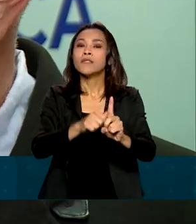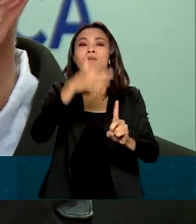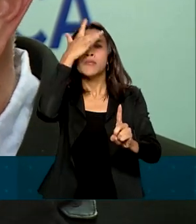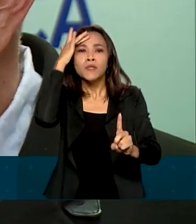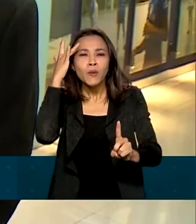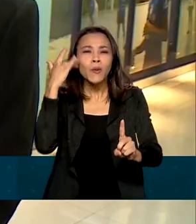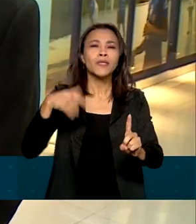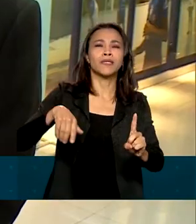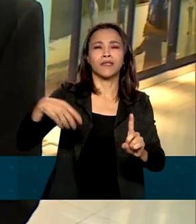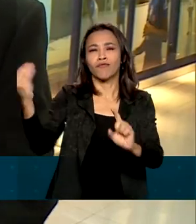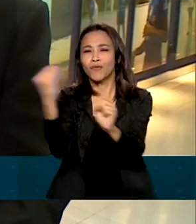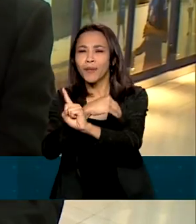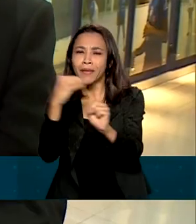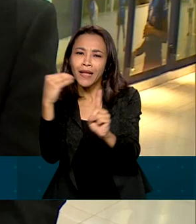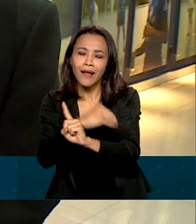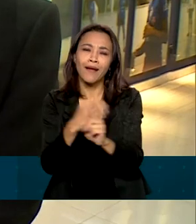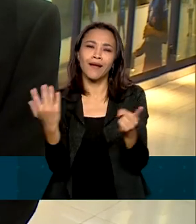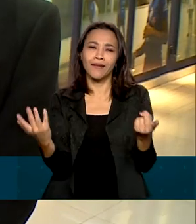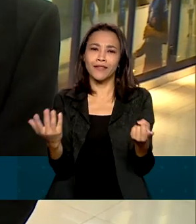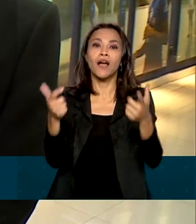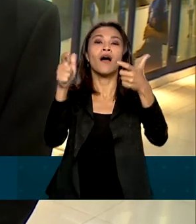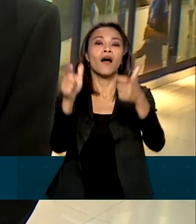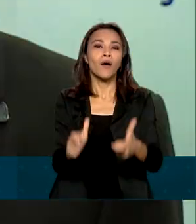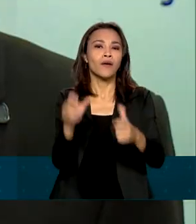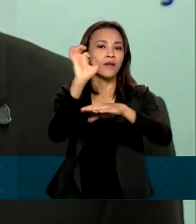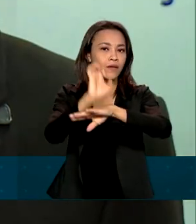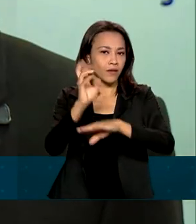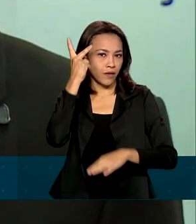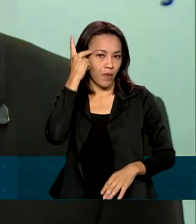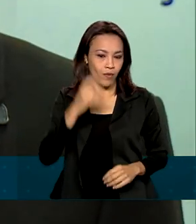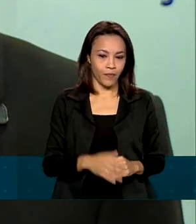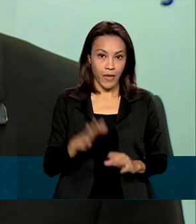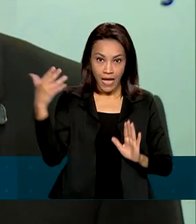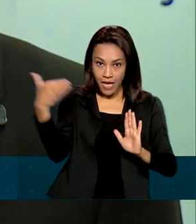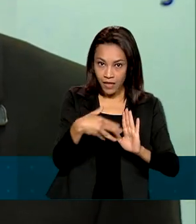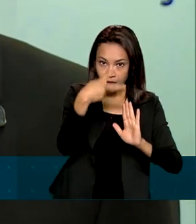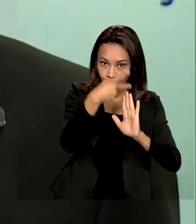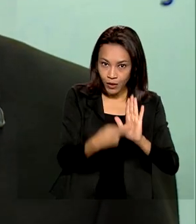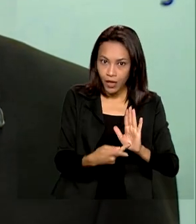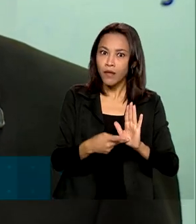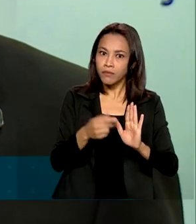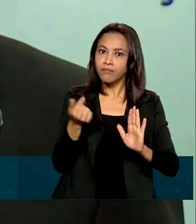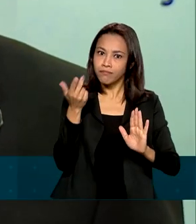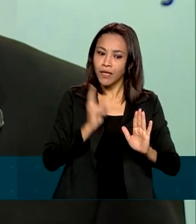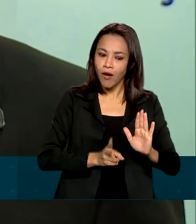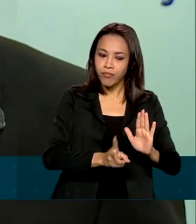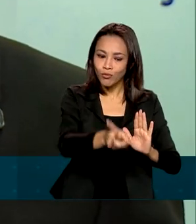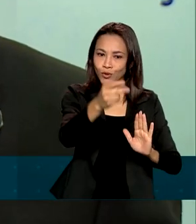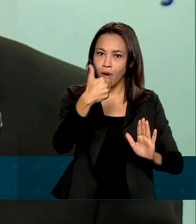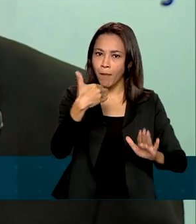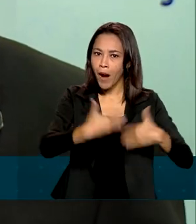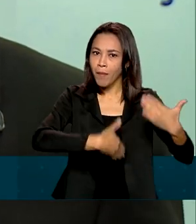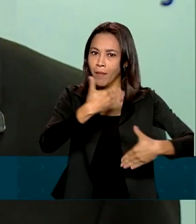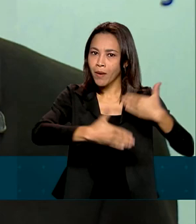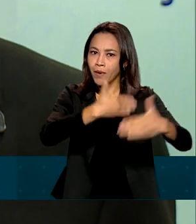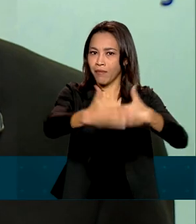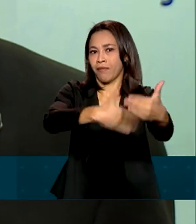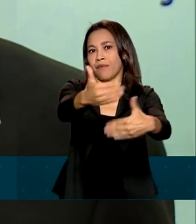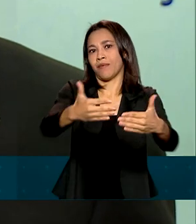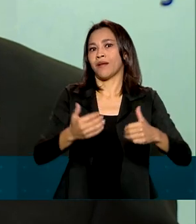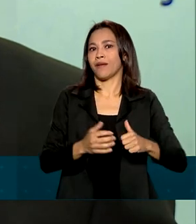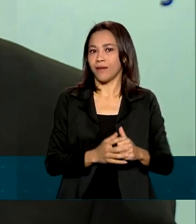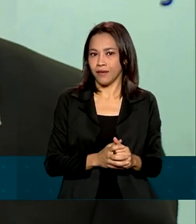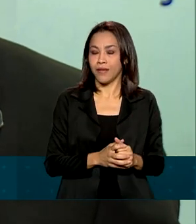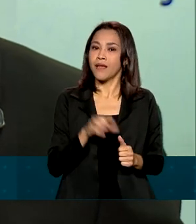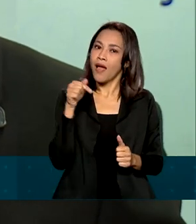em situação de vulnerabilidade no estado de São Paulo. Esse projeto tem muito a crescer, é uma ideia, é uma forma